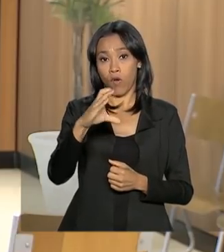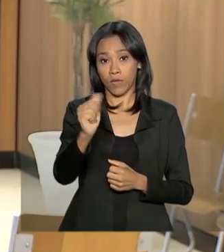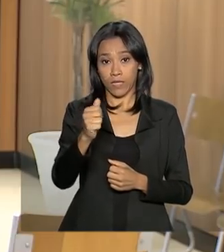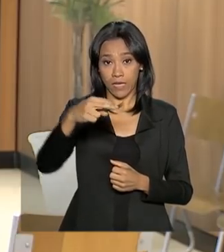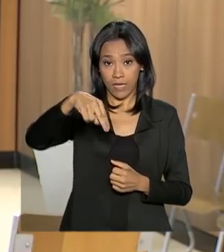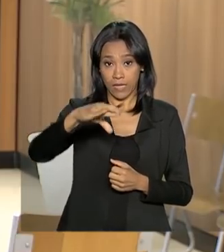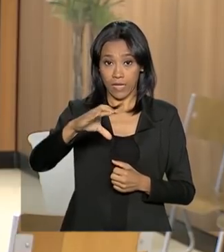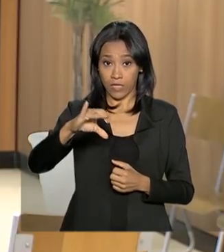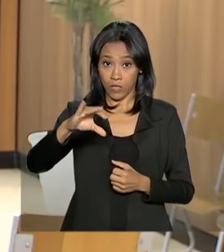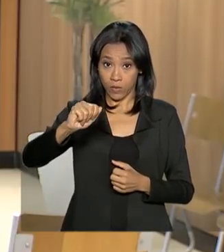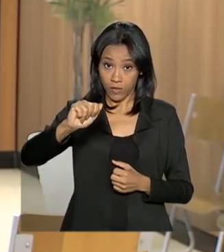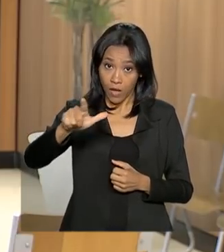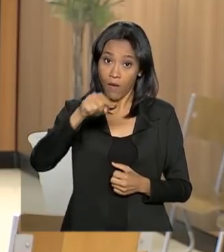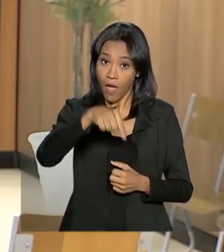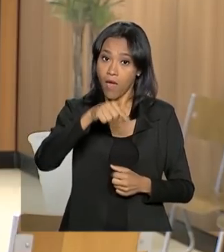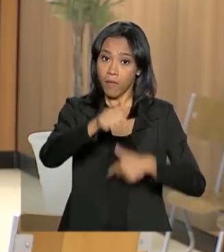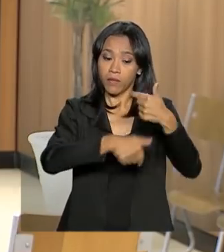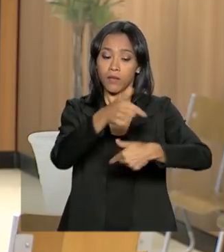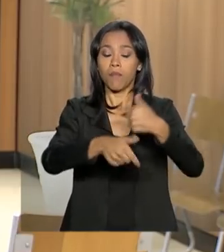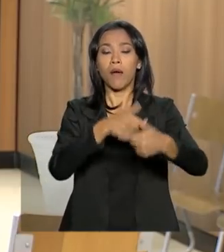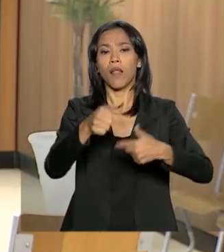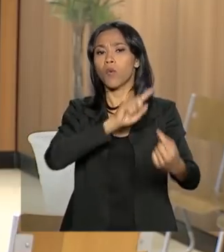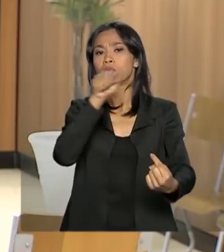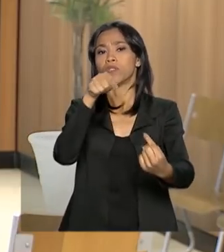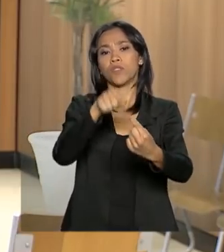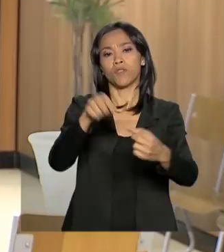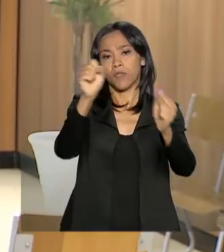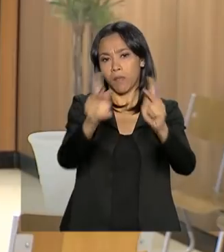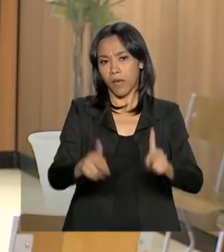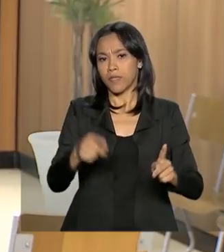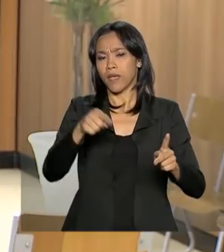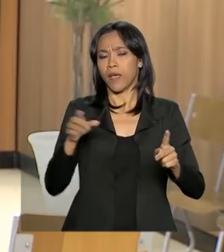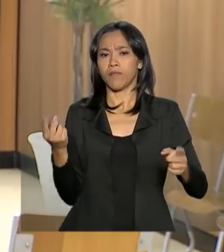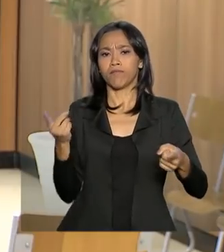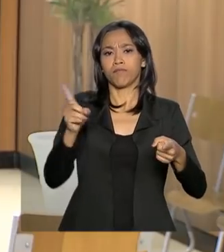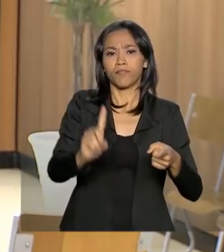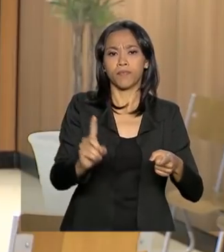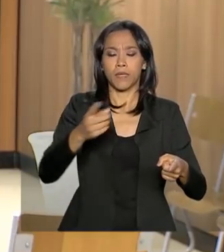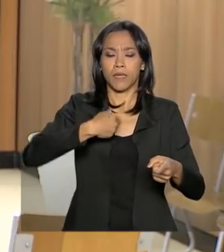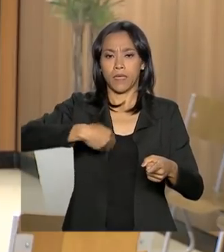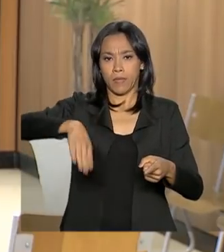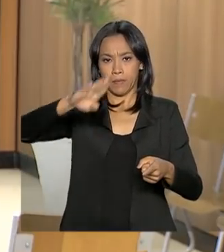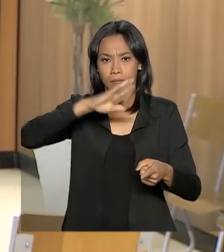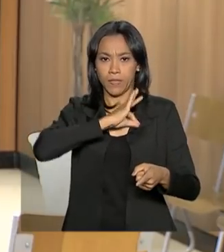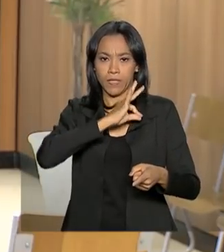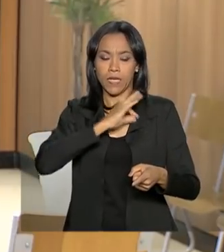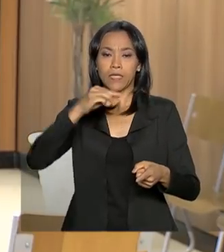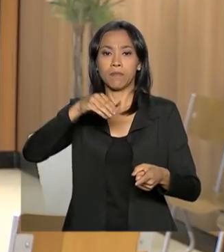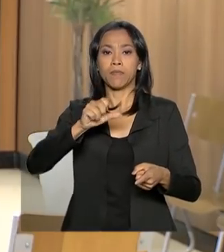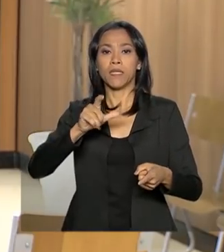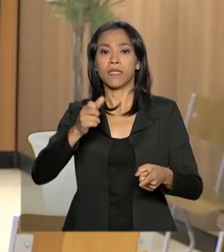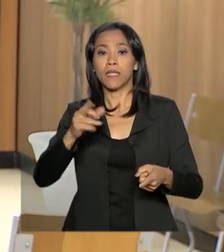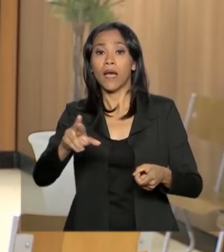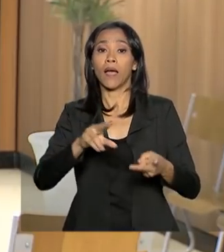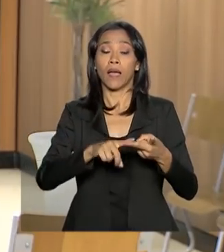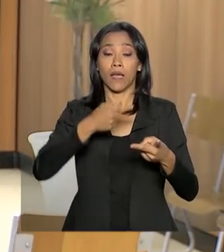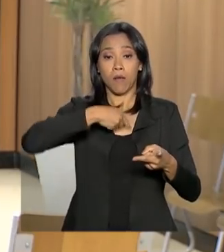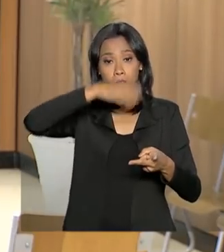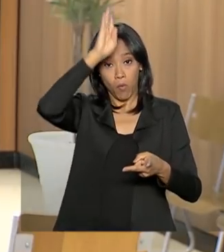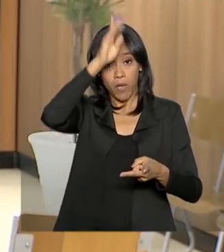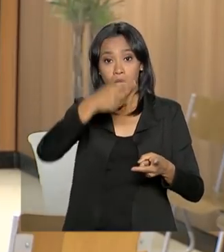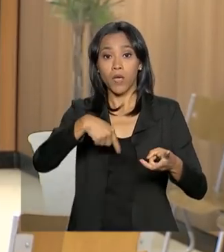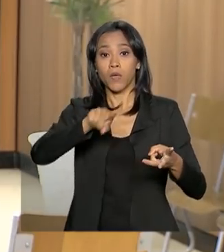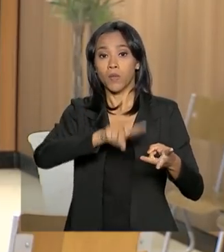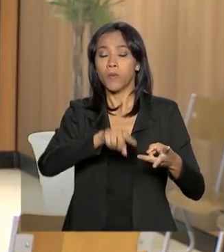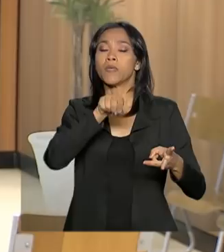Intervenção para a Paz. O efetivo é formado por policiais militares, civis, bombeiros militares e também profissionais de